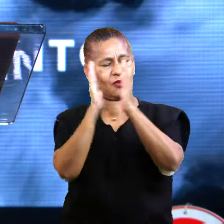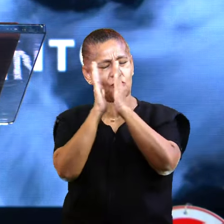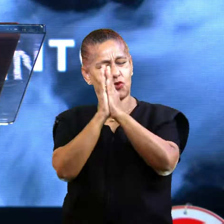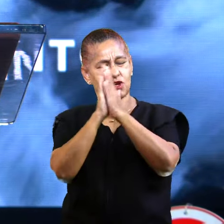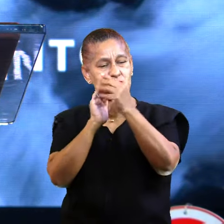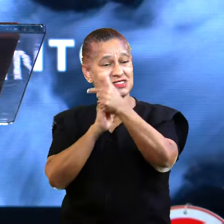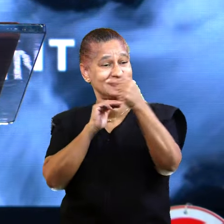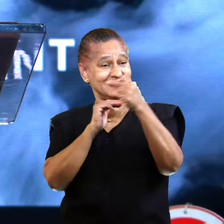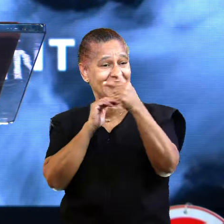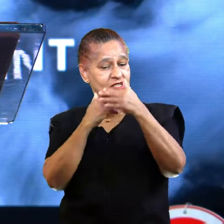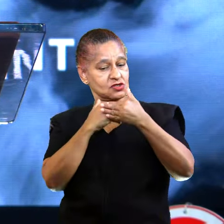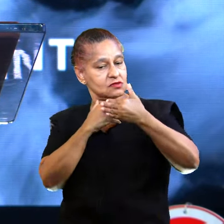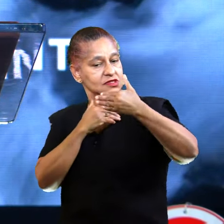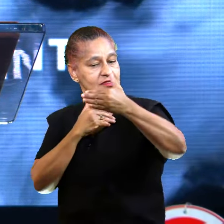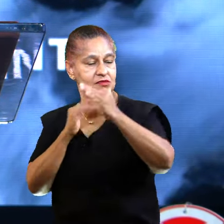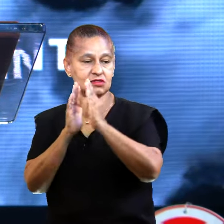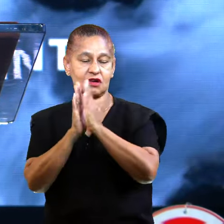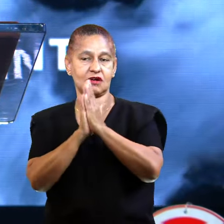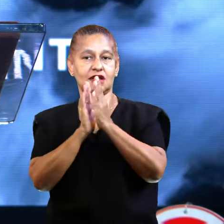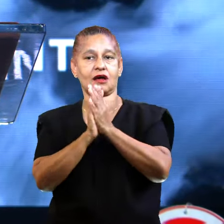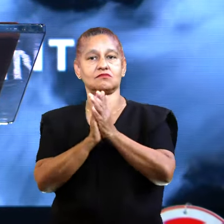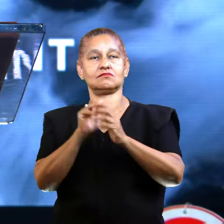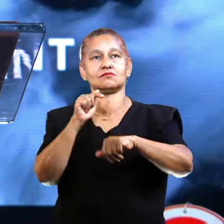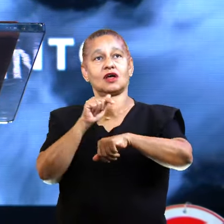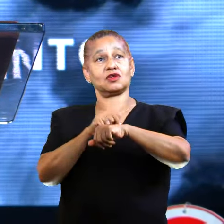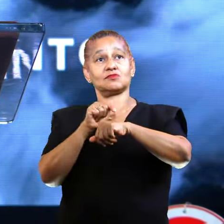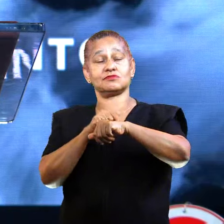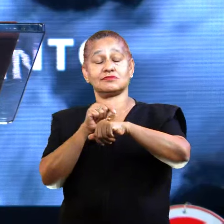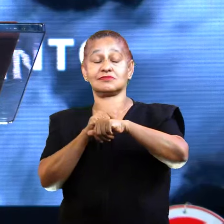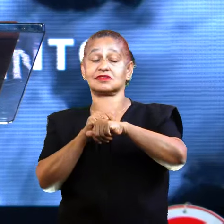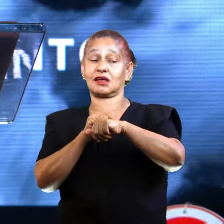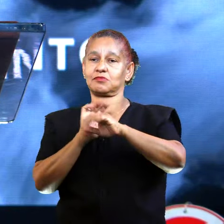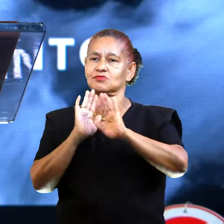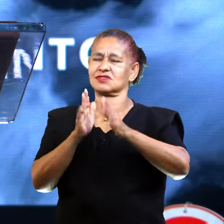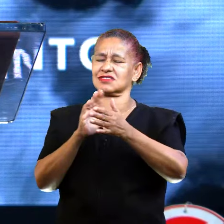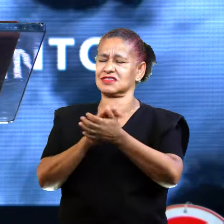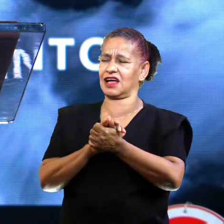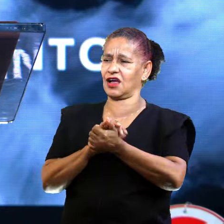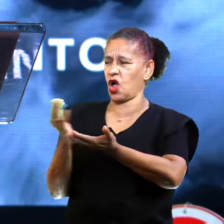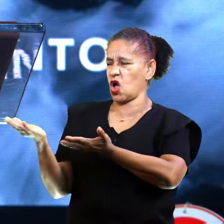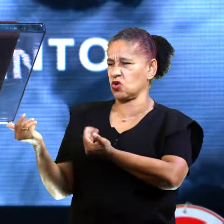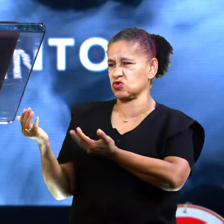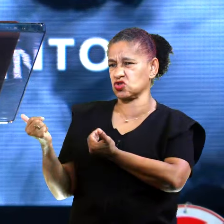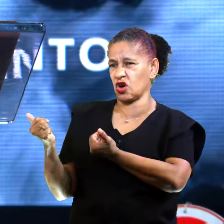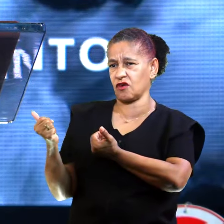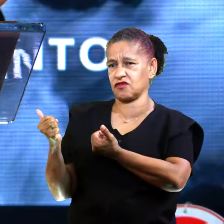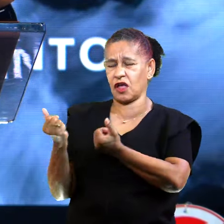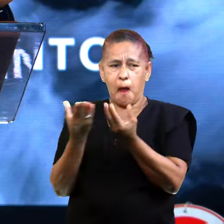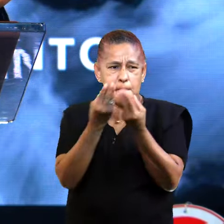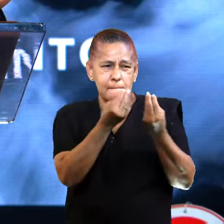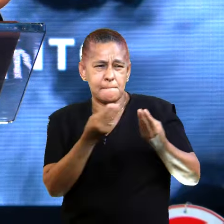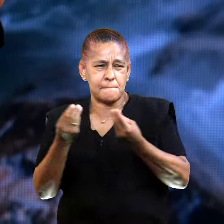sete horas da noite. Chega um determinado momento que esse rapaz, tomado de legião, ele se aproxima de um